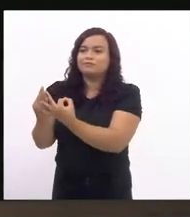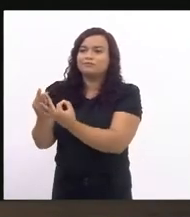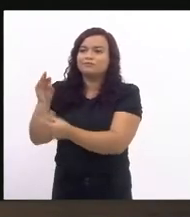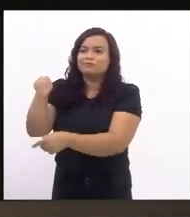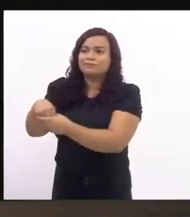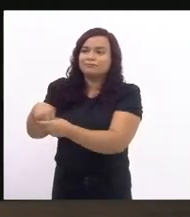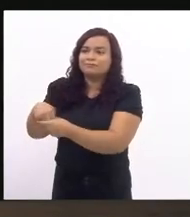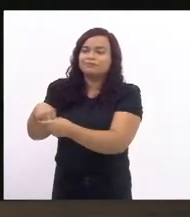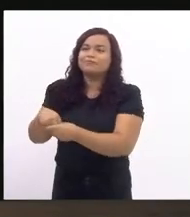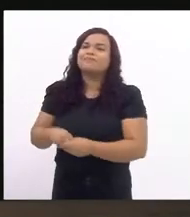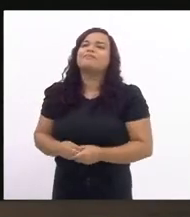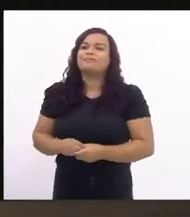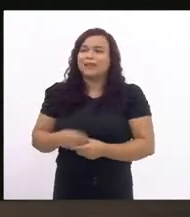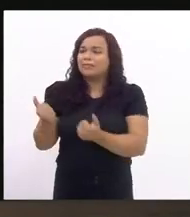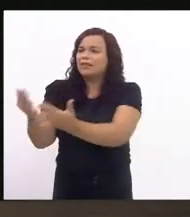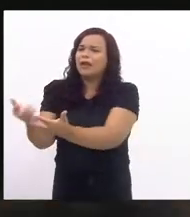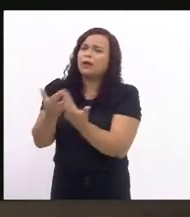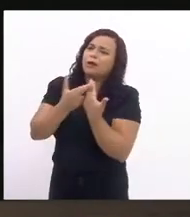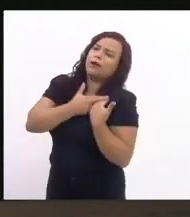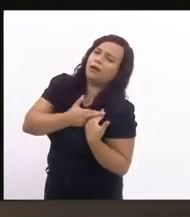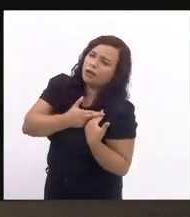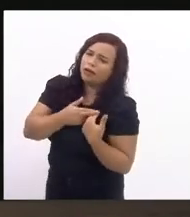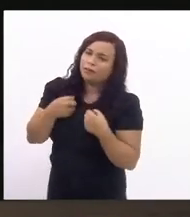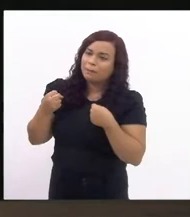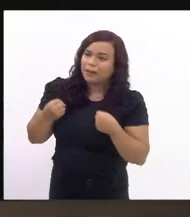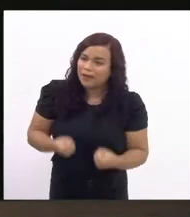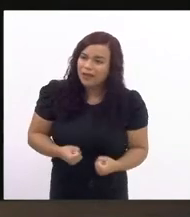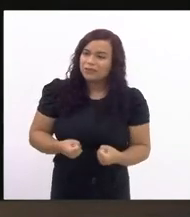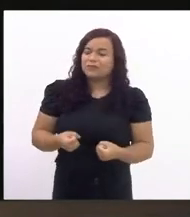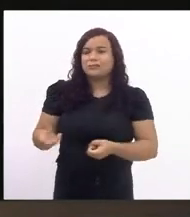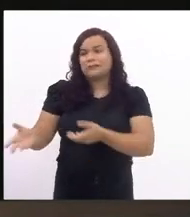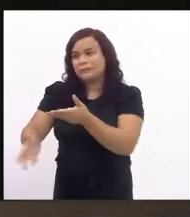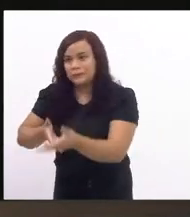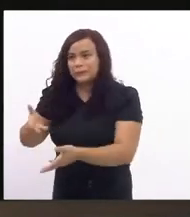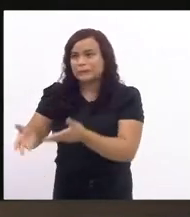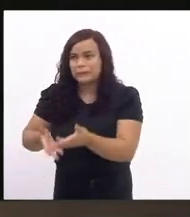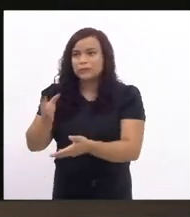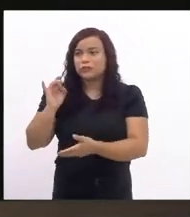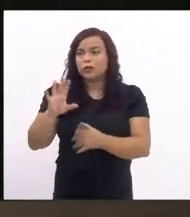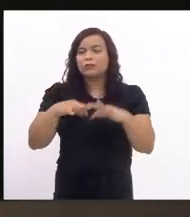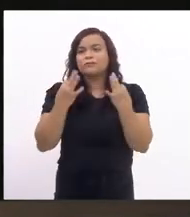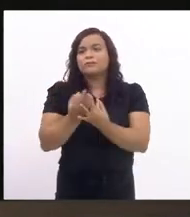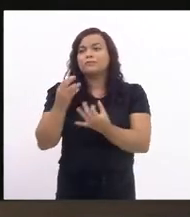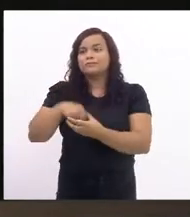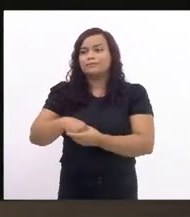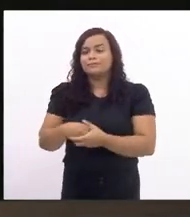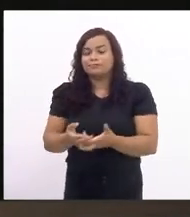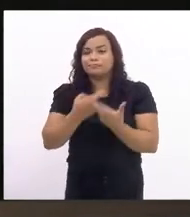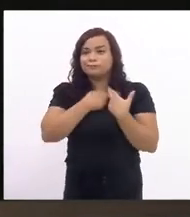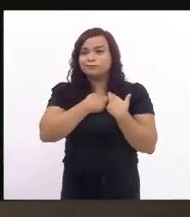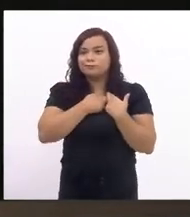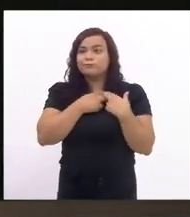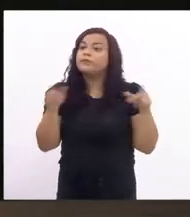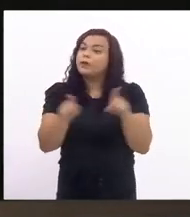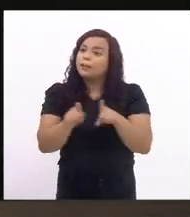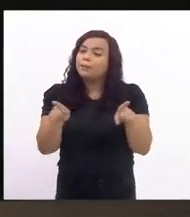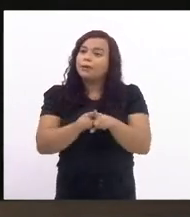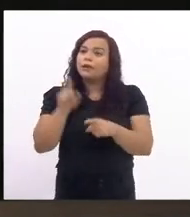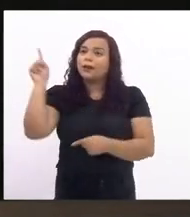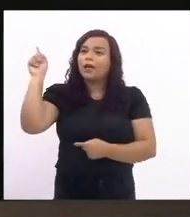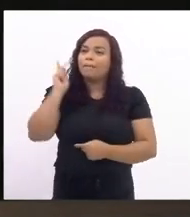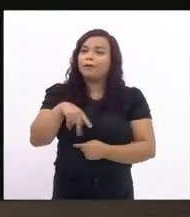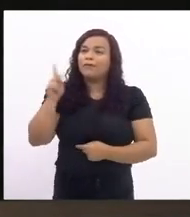às mulheres cargas excessivas no cuidado extremo e único das famílias por fim como diz a